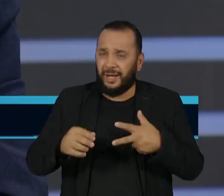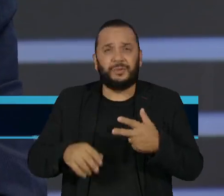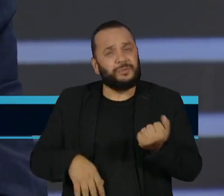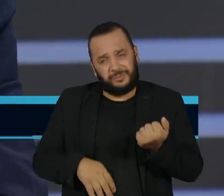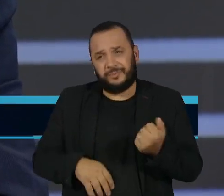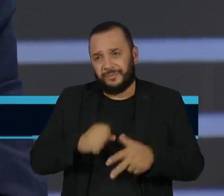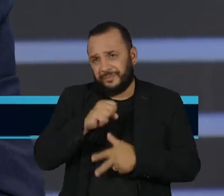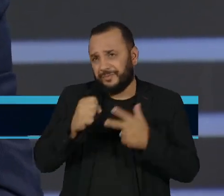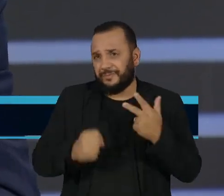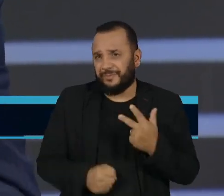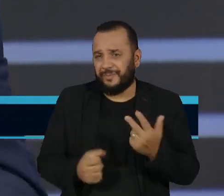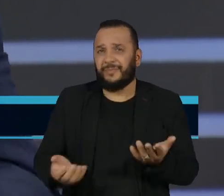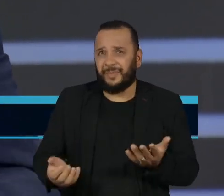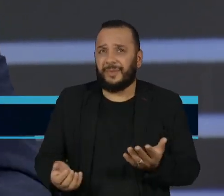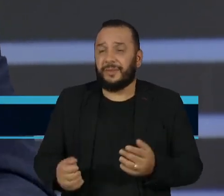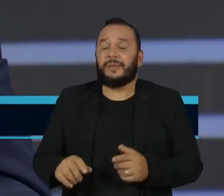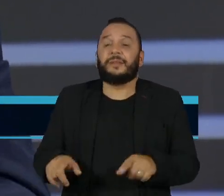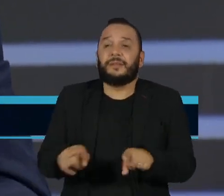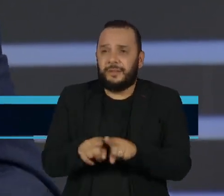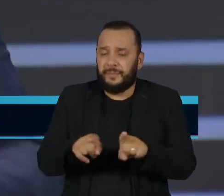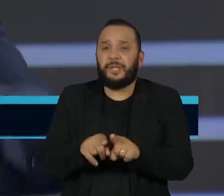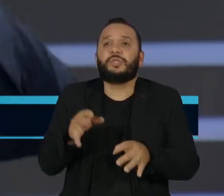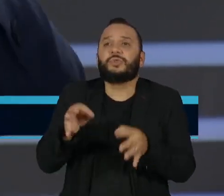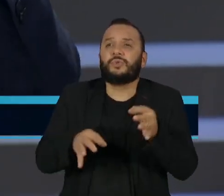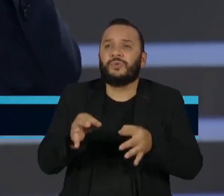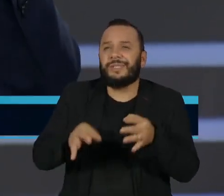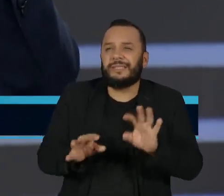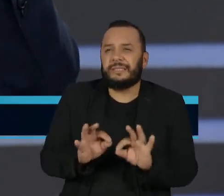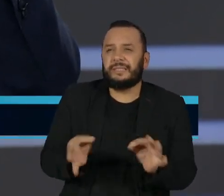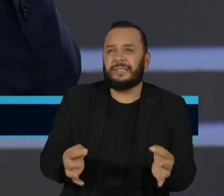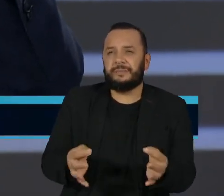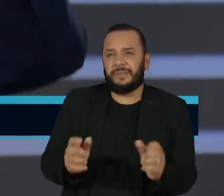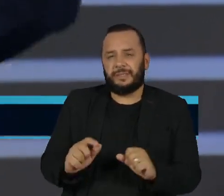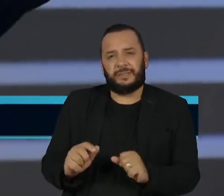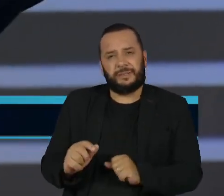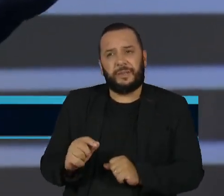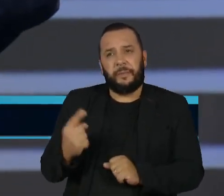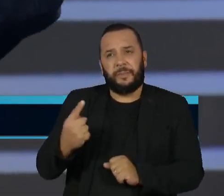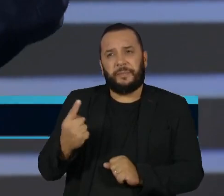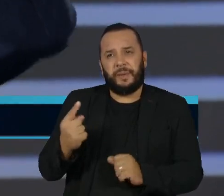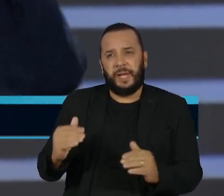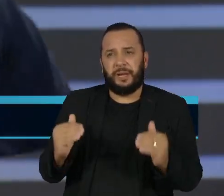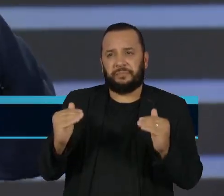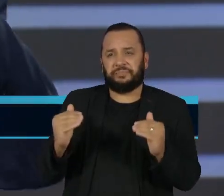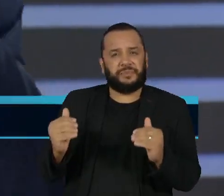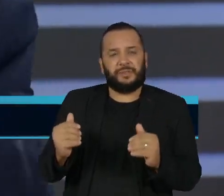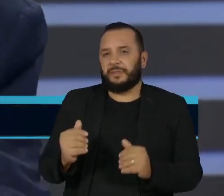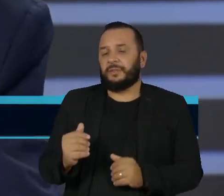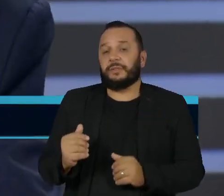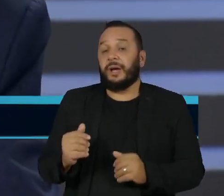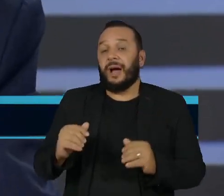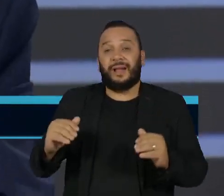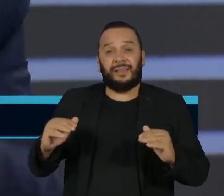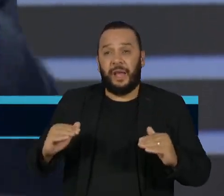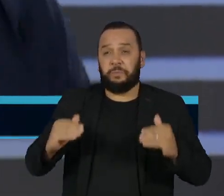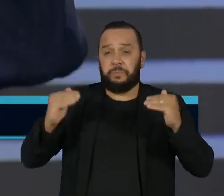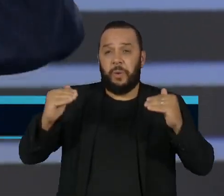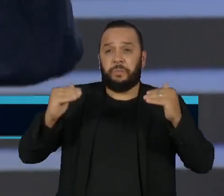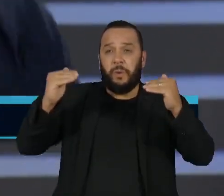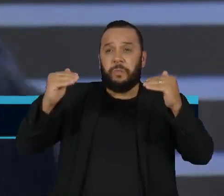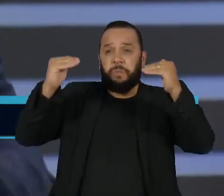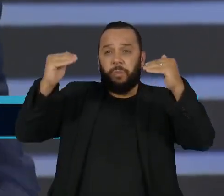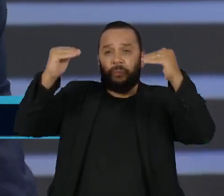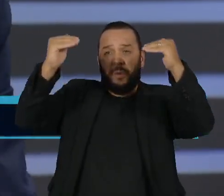as esferas inferiores do judiciário, de juiz de primeira instância, até os tribunais superiores, até chegar ao Supremo. São quatro tribunais superiores